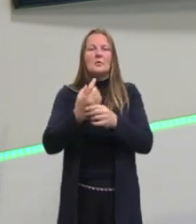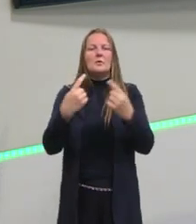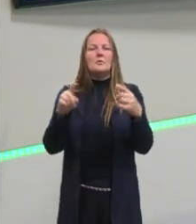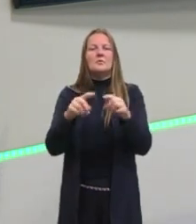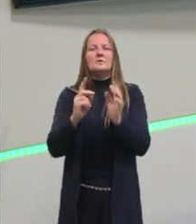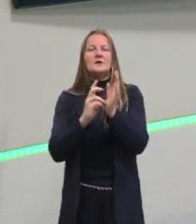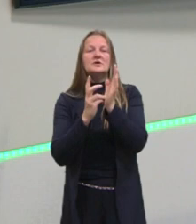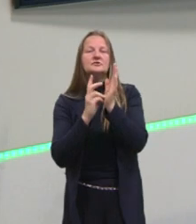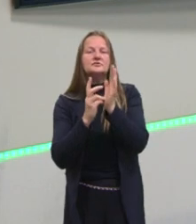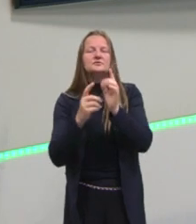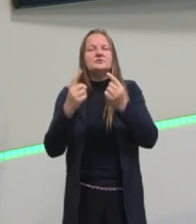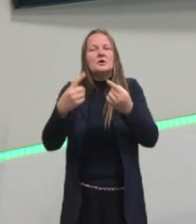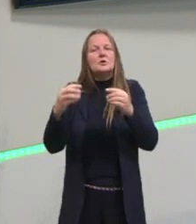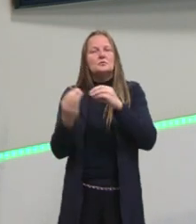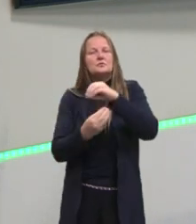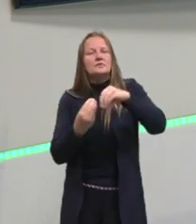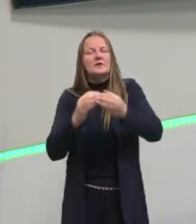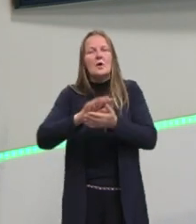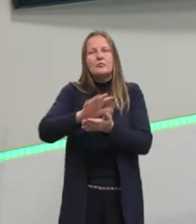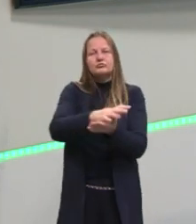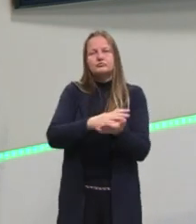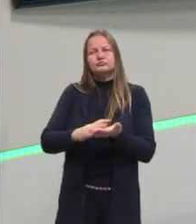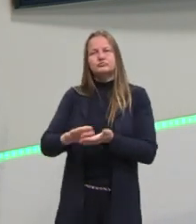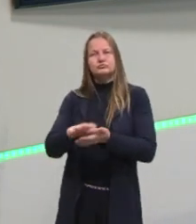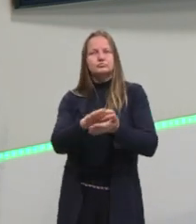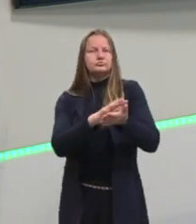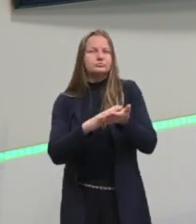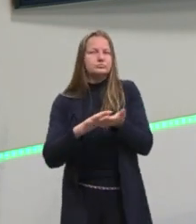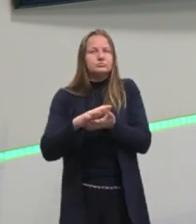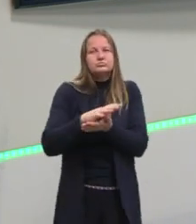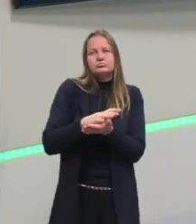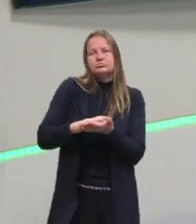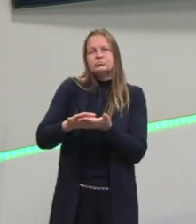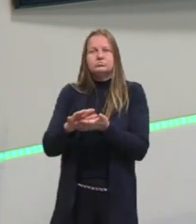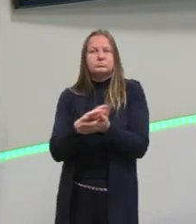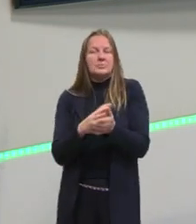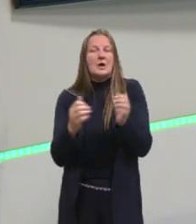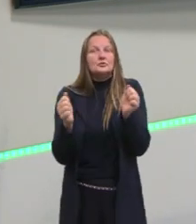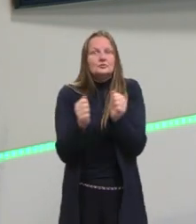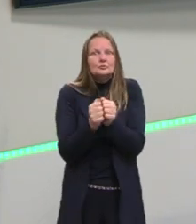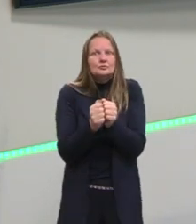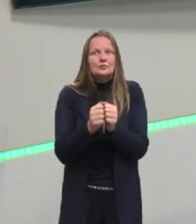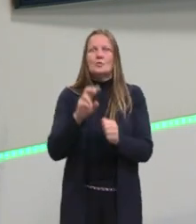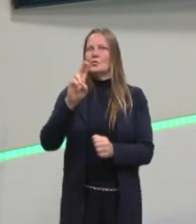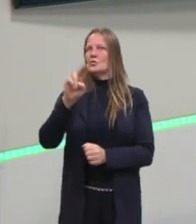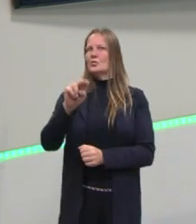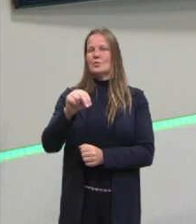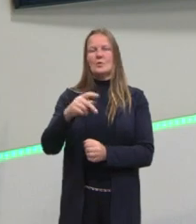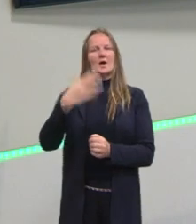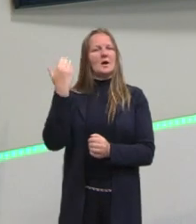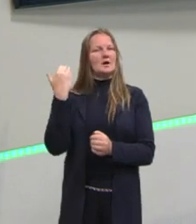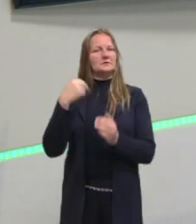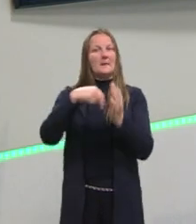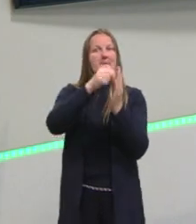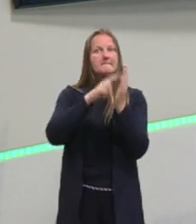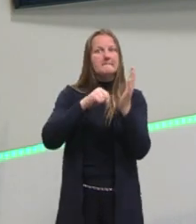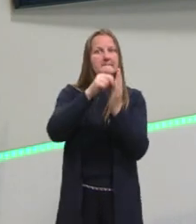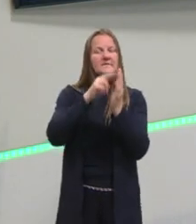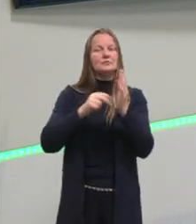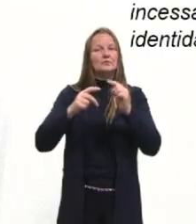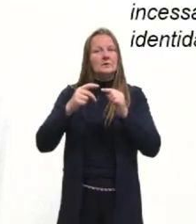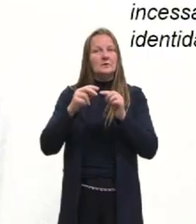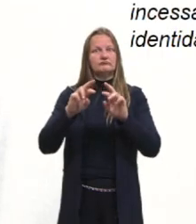indígena, com elementos do samba. Quer dizer, é também uma ruptura. Assim como na pintura, a gente tem